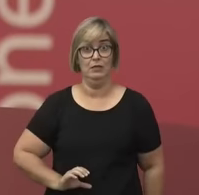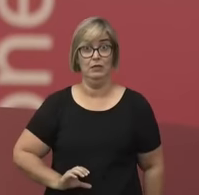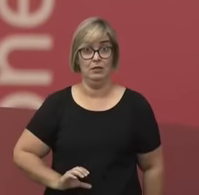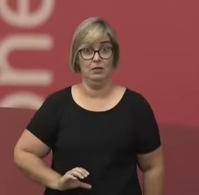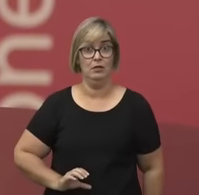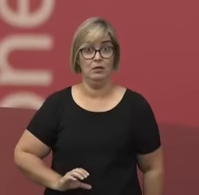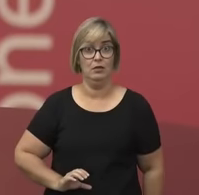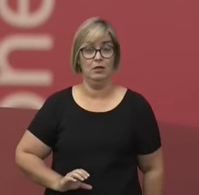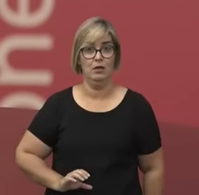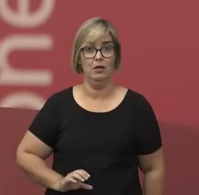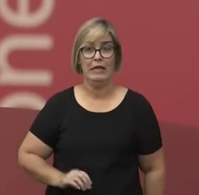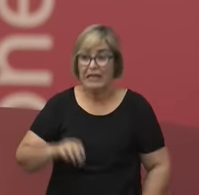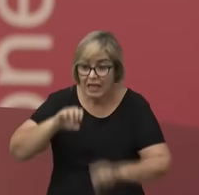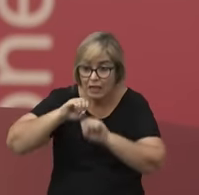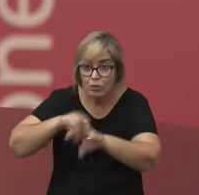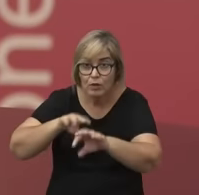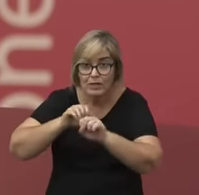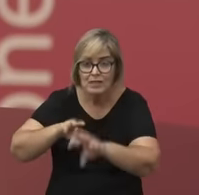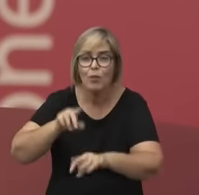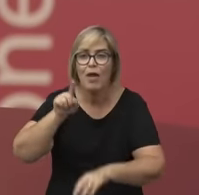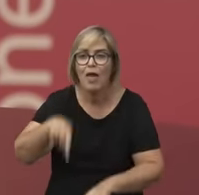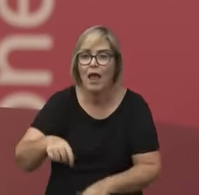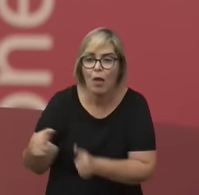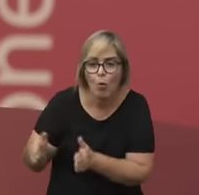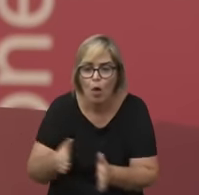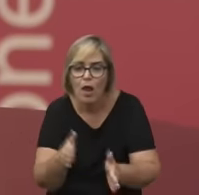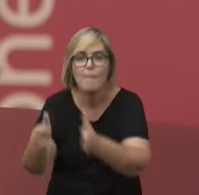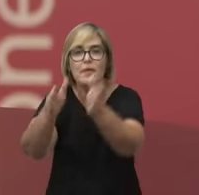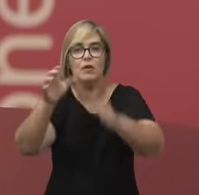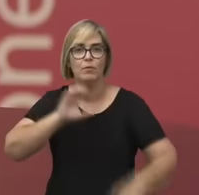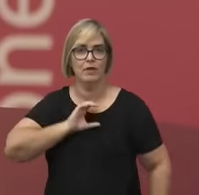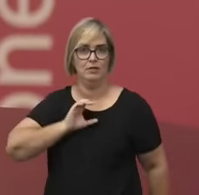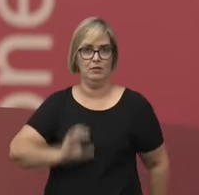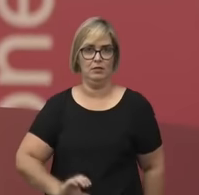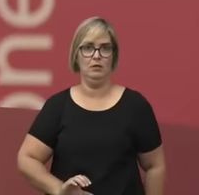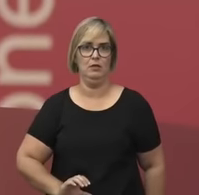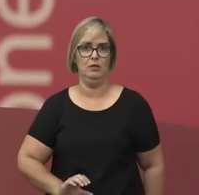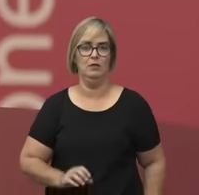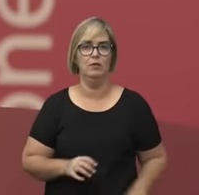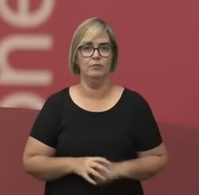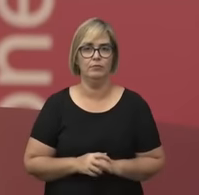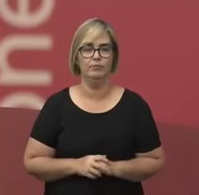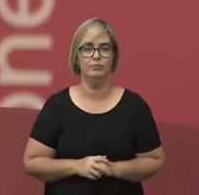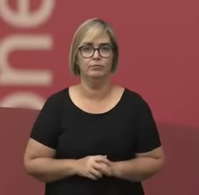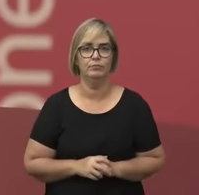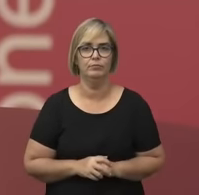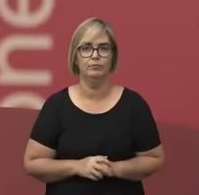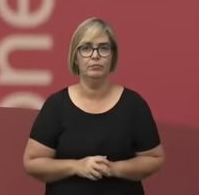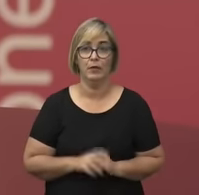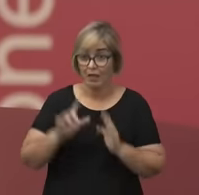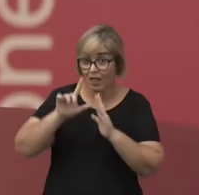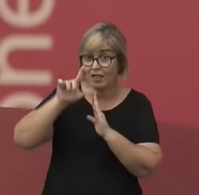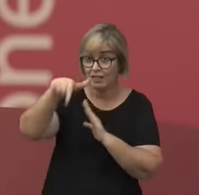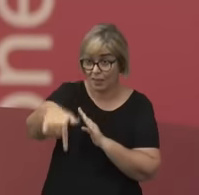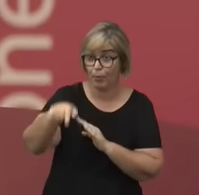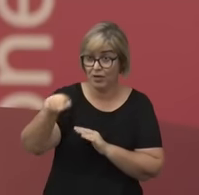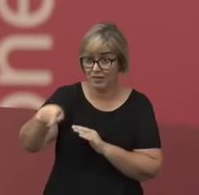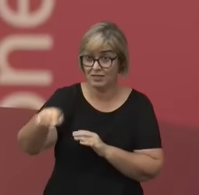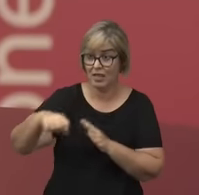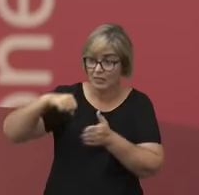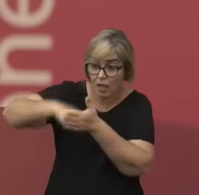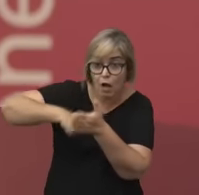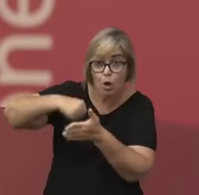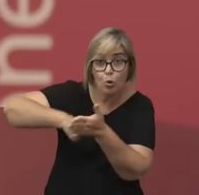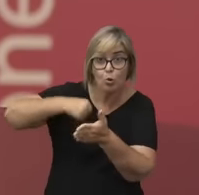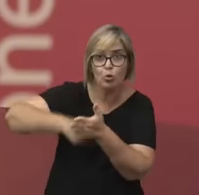ela é uma ponte para a cidadania. Porque, logo depois dessa reivindicação pelos direitos da